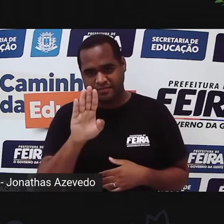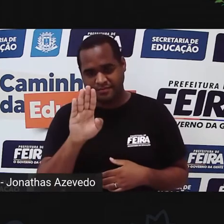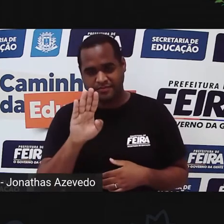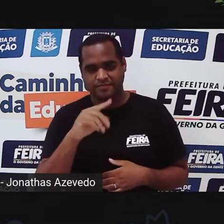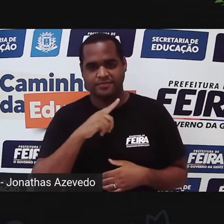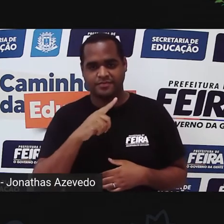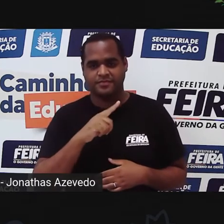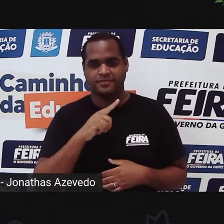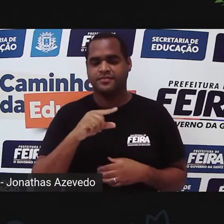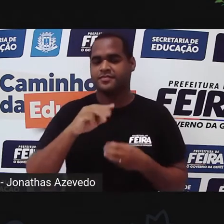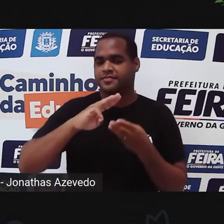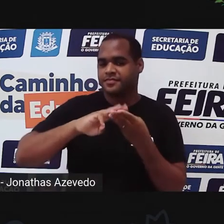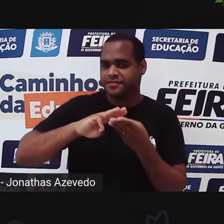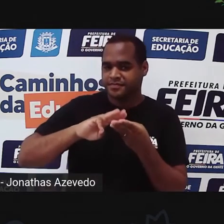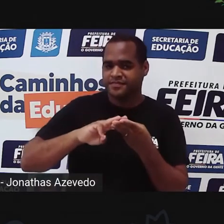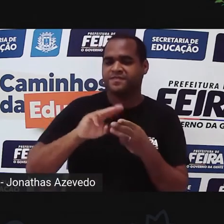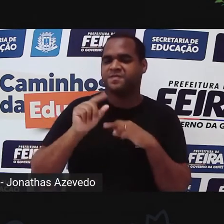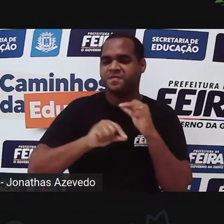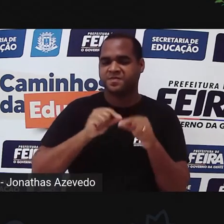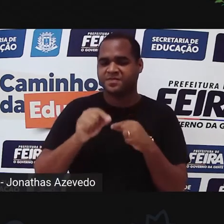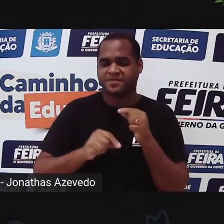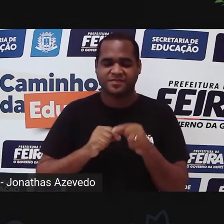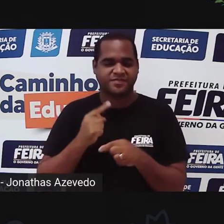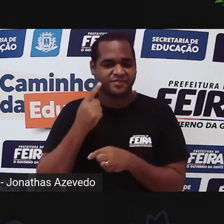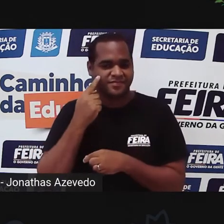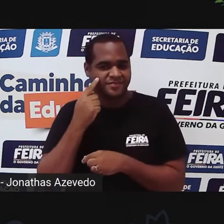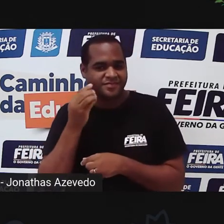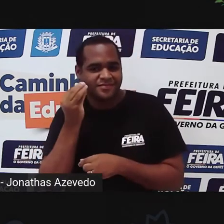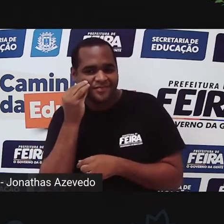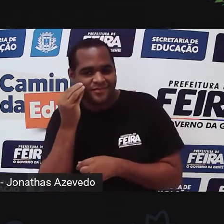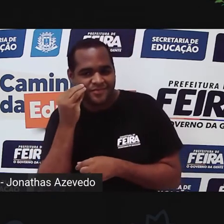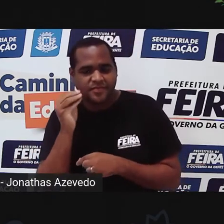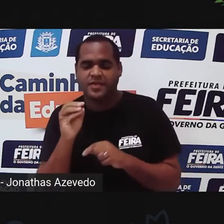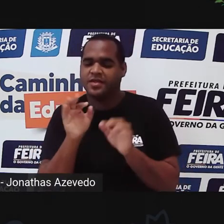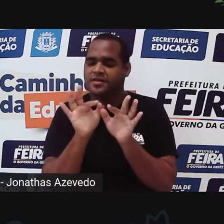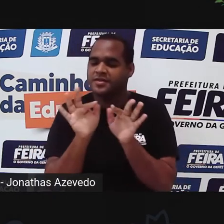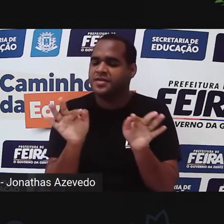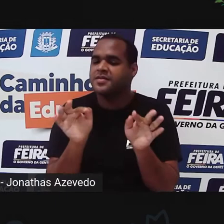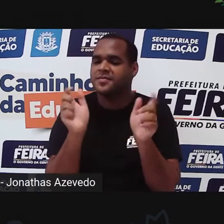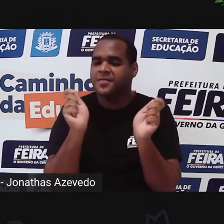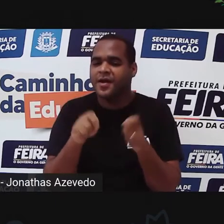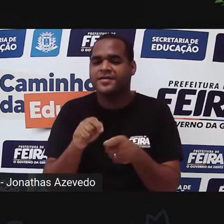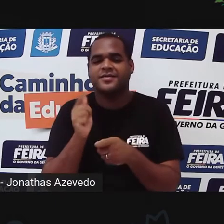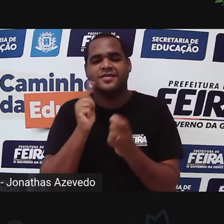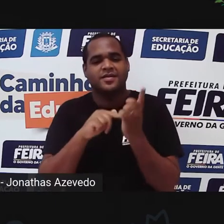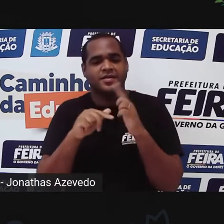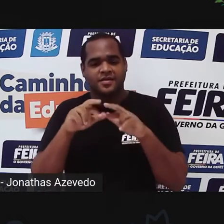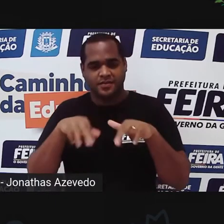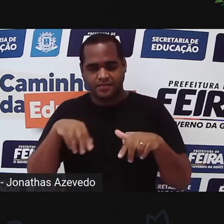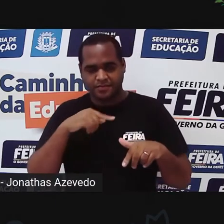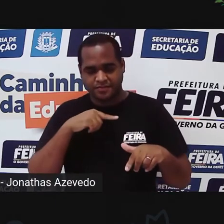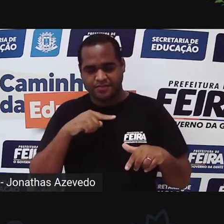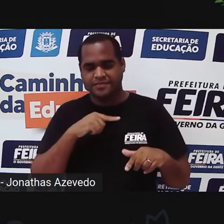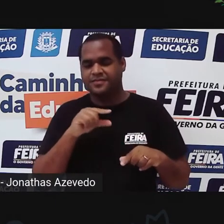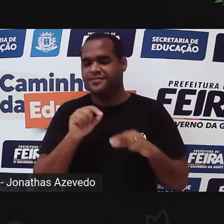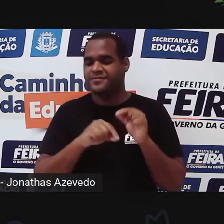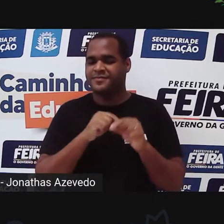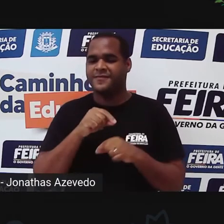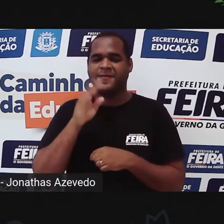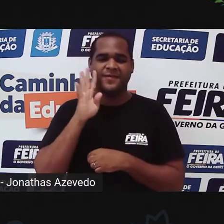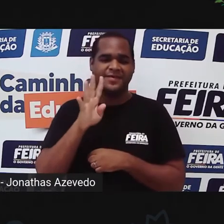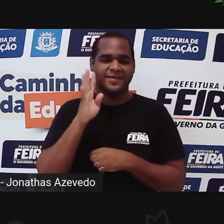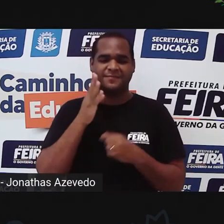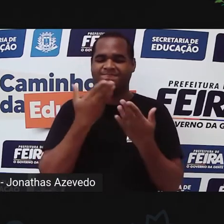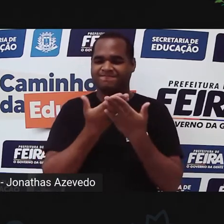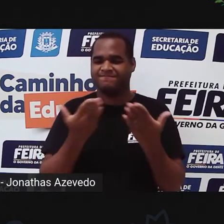matemática, só que a gente tenta fazer a coisa aqui do jeito mais simples que a gente consegue, do jeito mais bacana que a gente